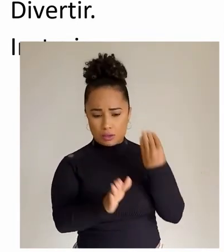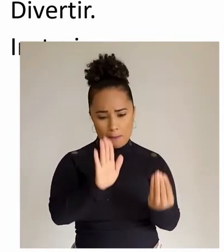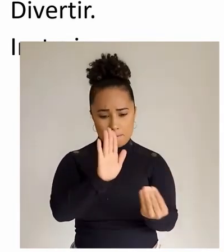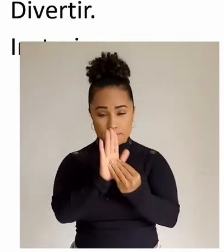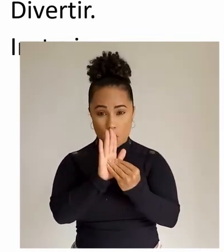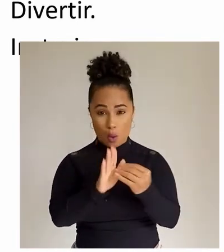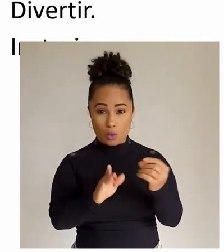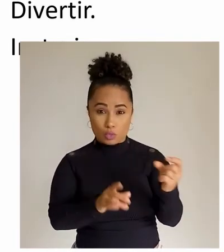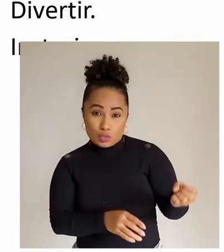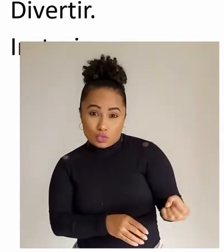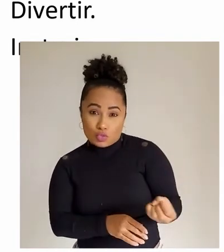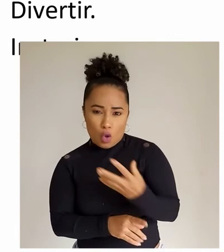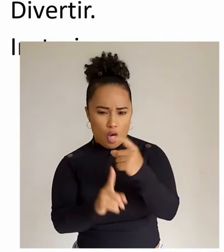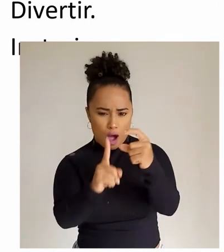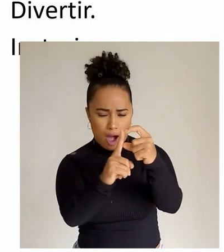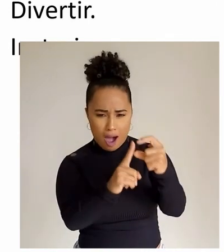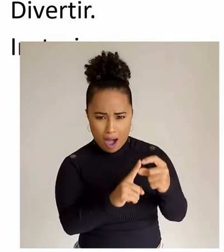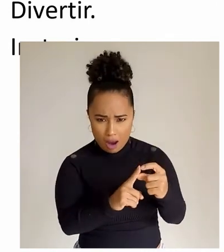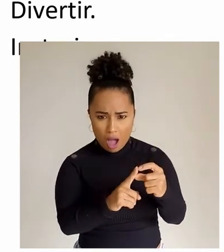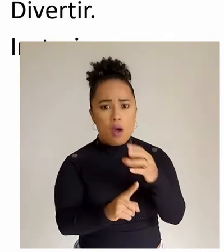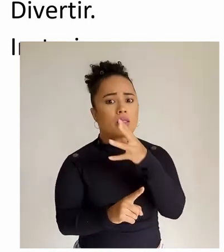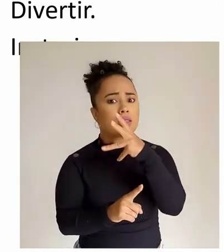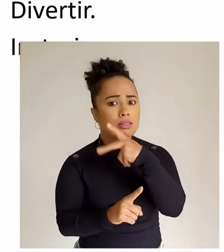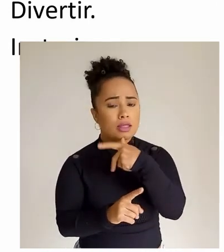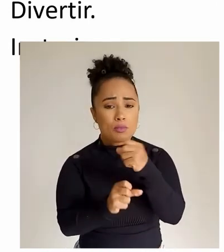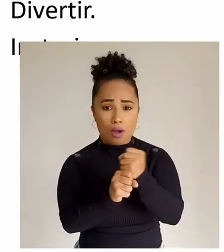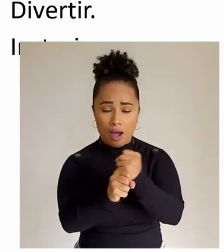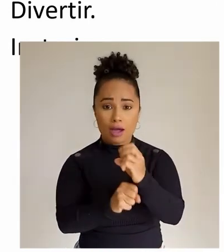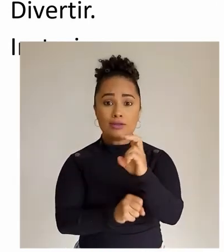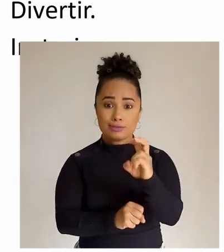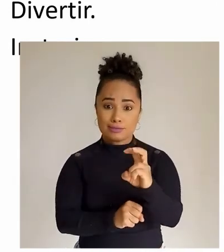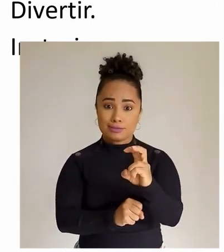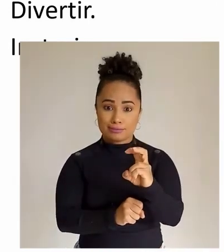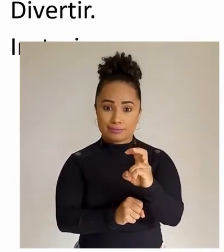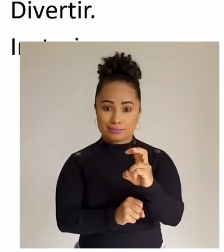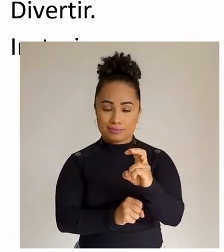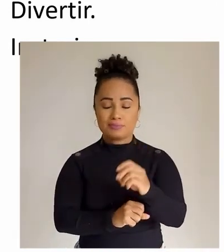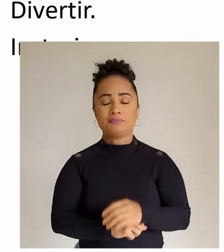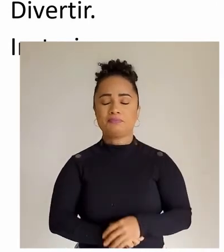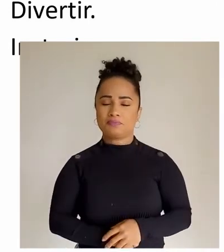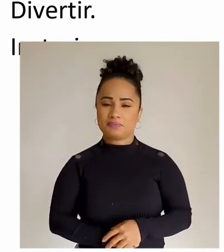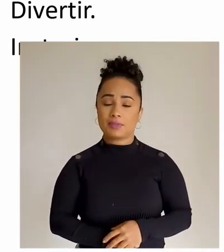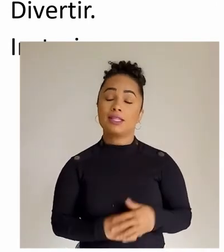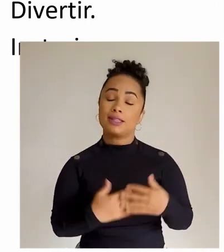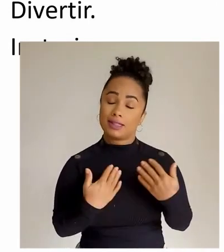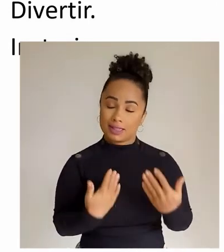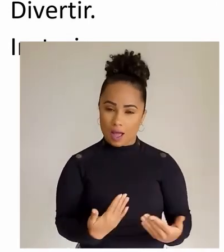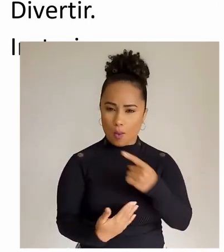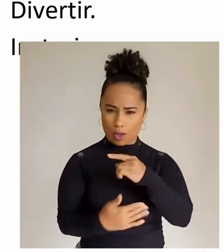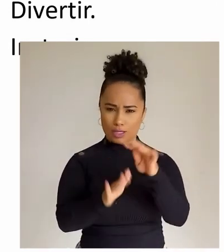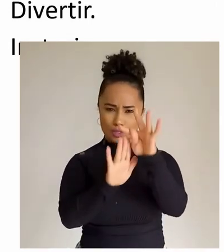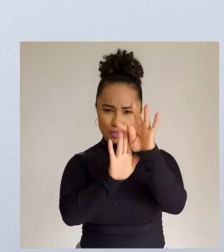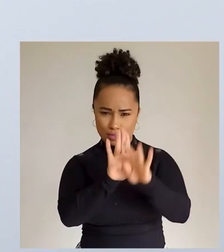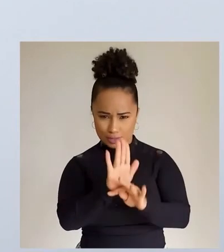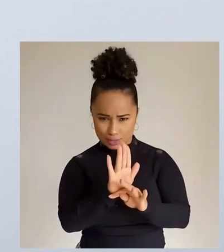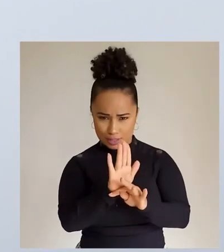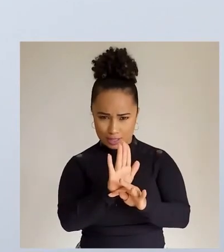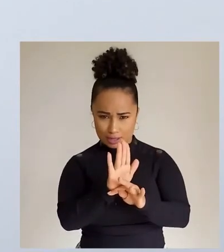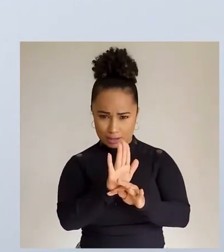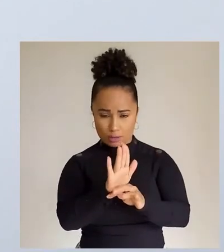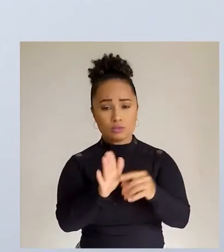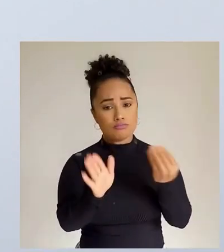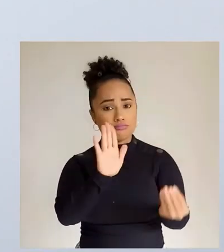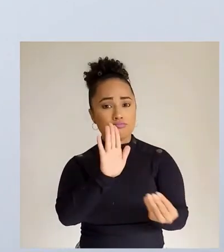uma nova expressão leva em torno de cinco anos de quarentena em que seu uso será estudado. Então,